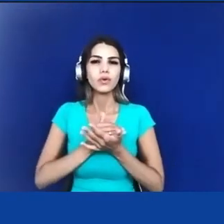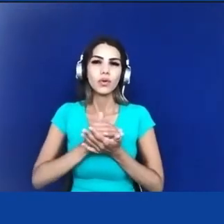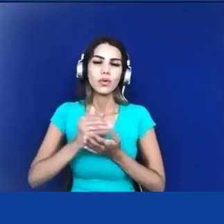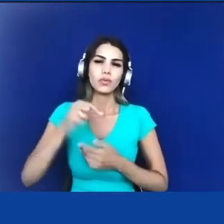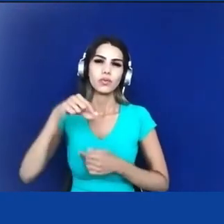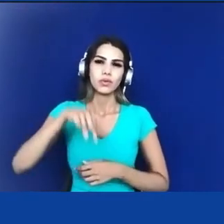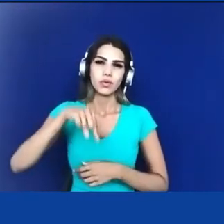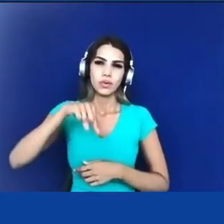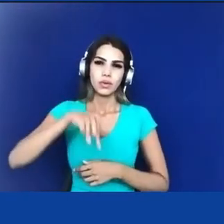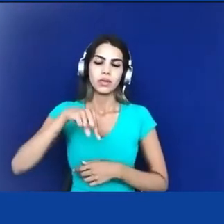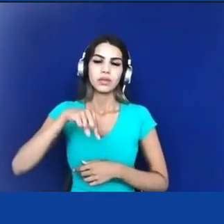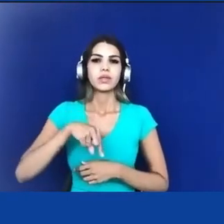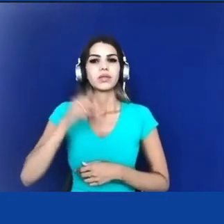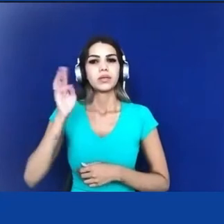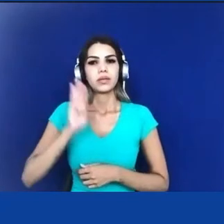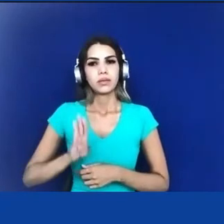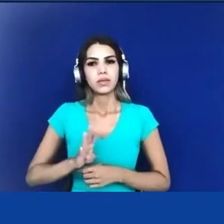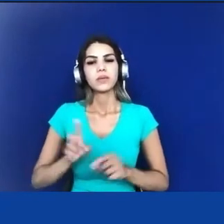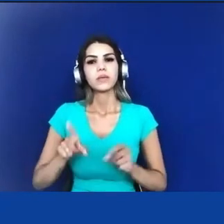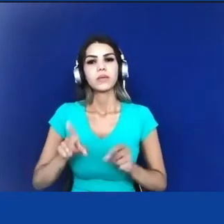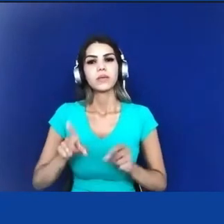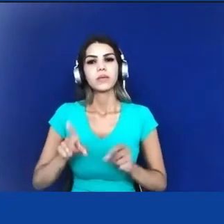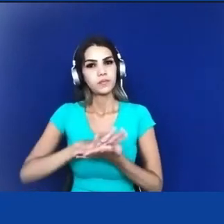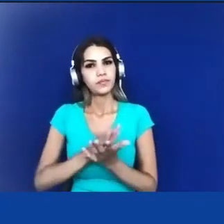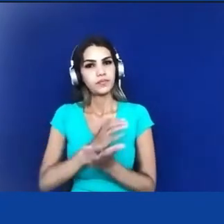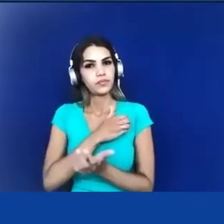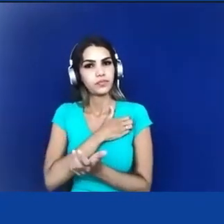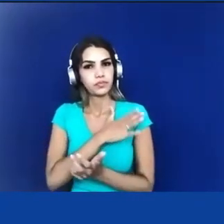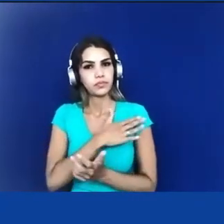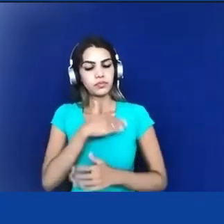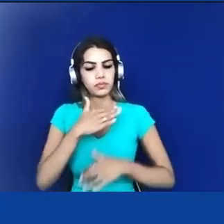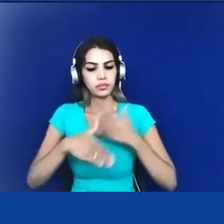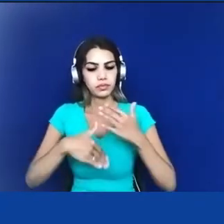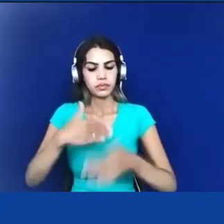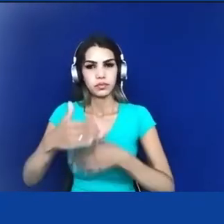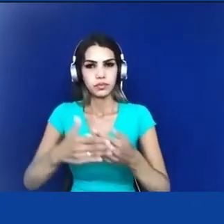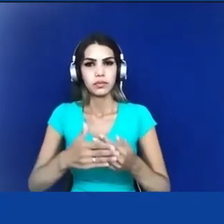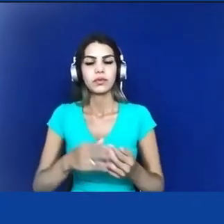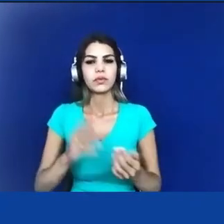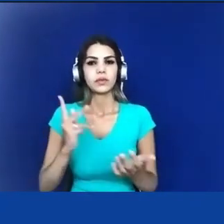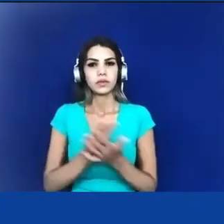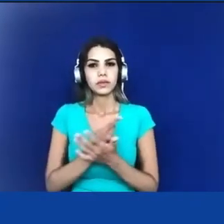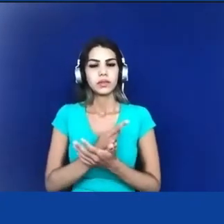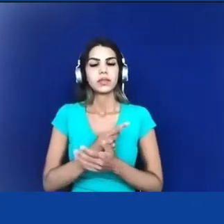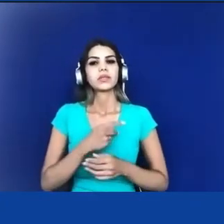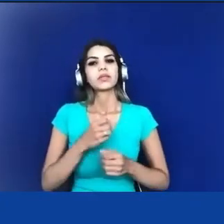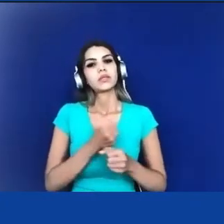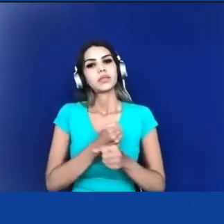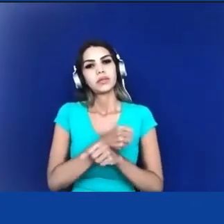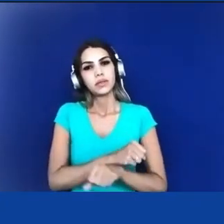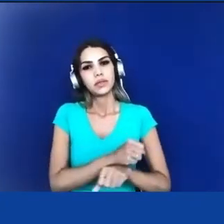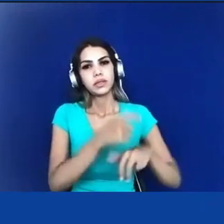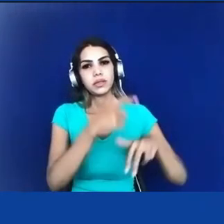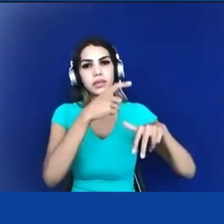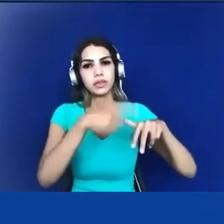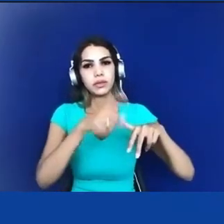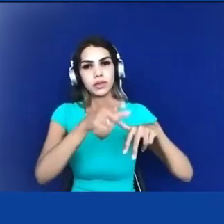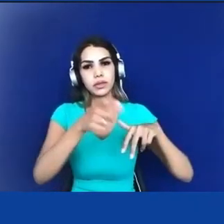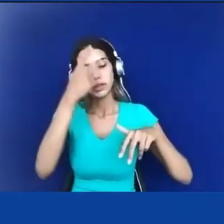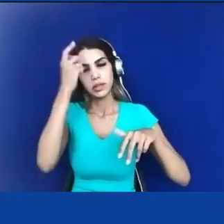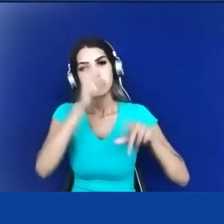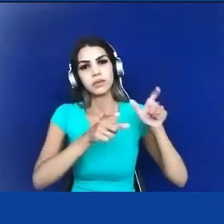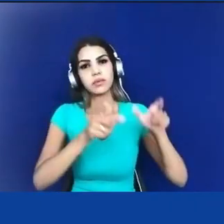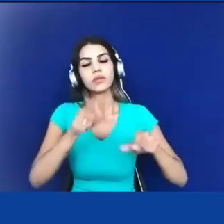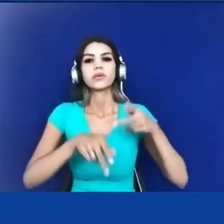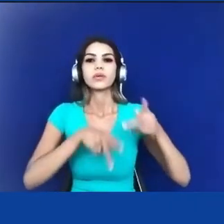desse processo de escravização dos povos indígenas mas também de retirada dos povos